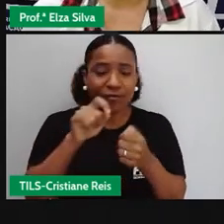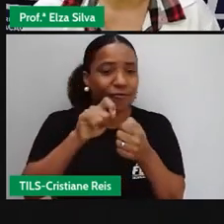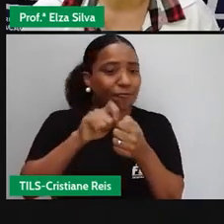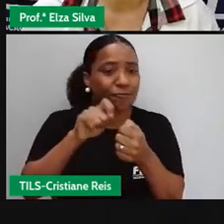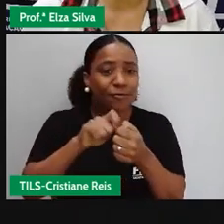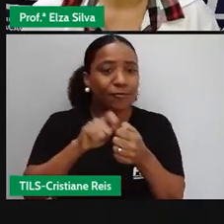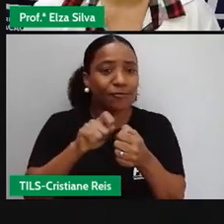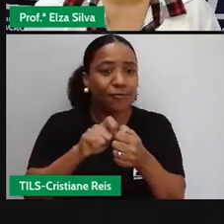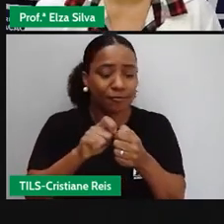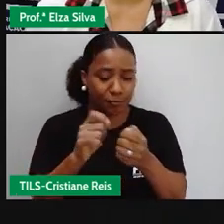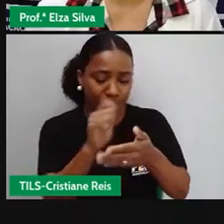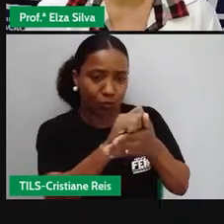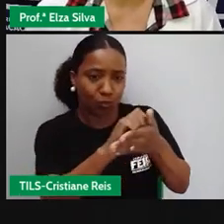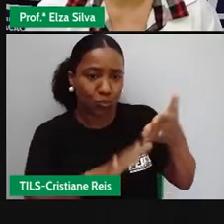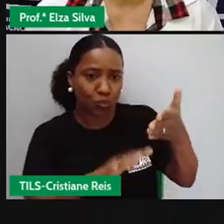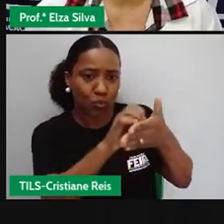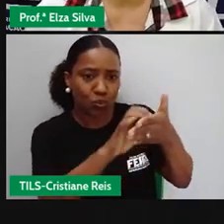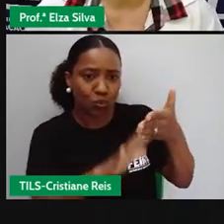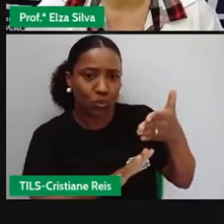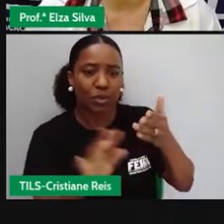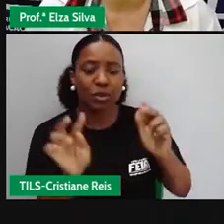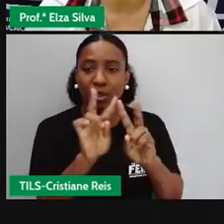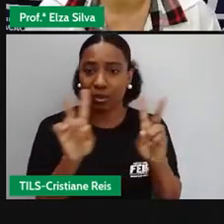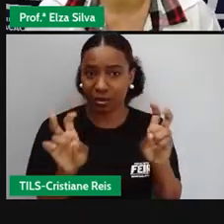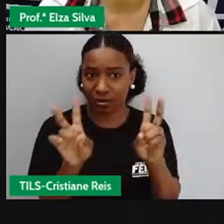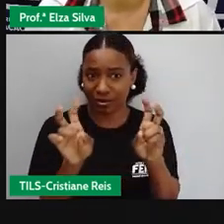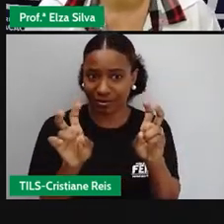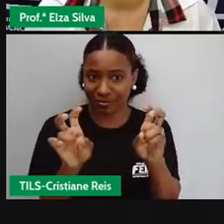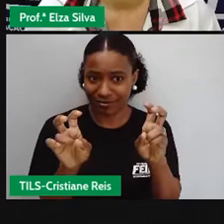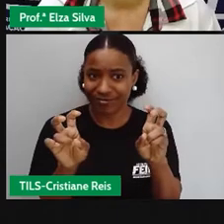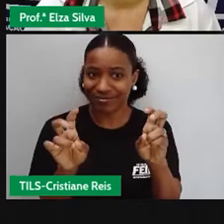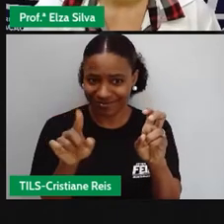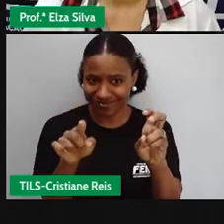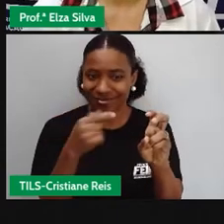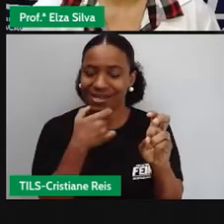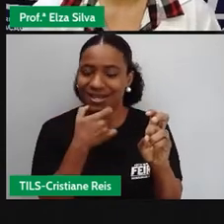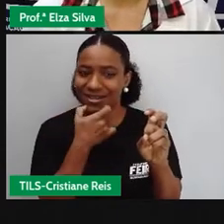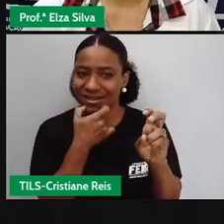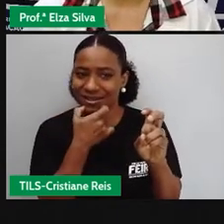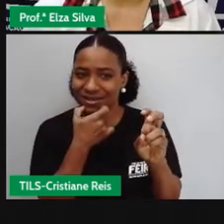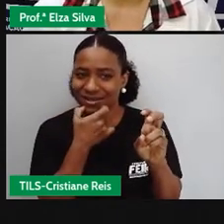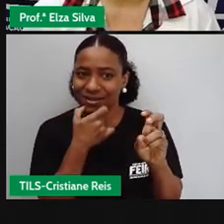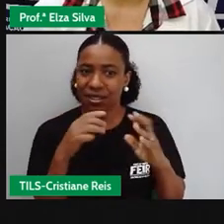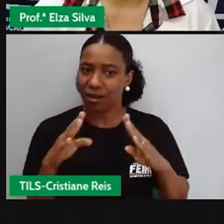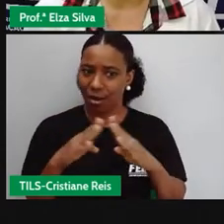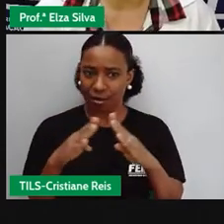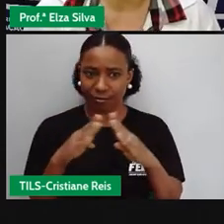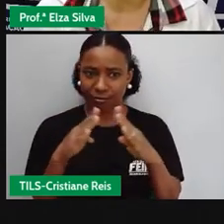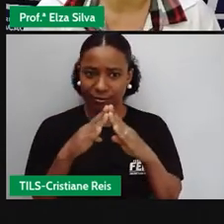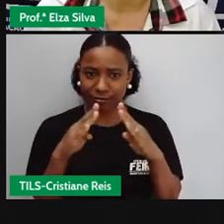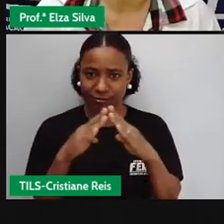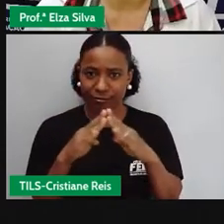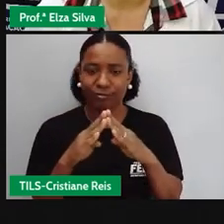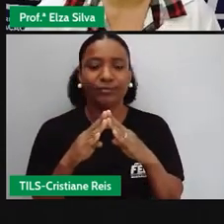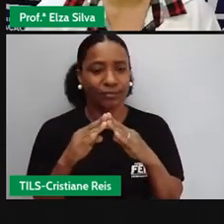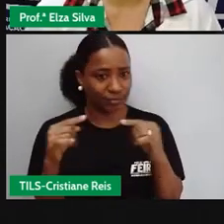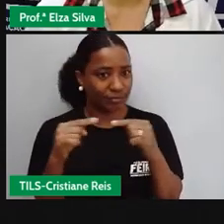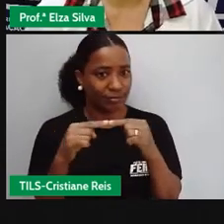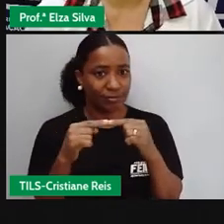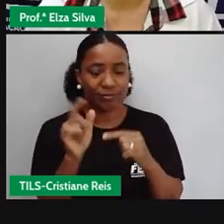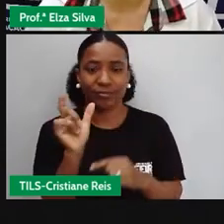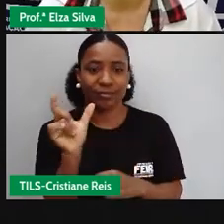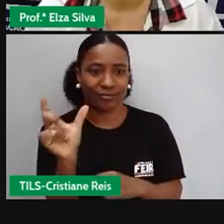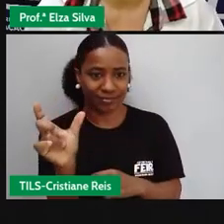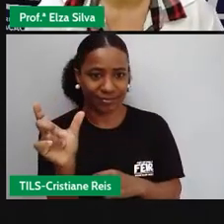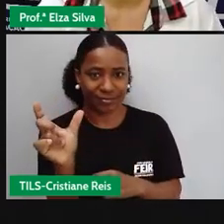tarefas de casa, coloque o título, o meu work. Se as tarefas que você for realizar durante